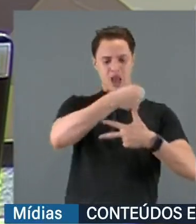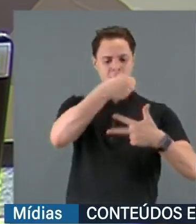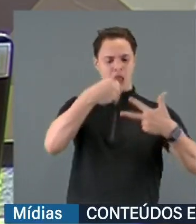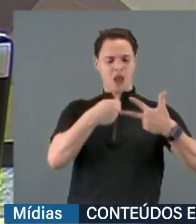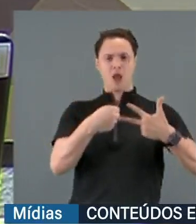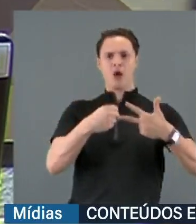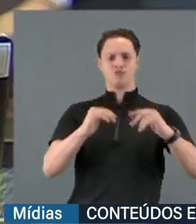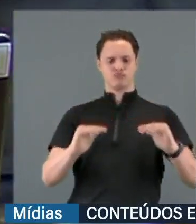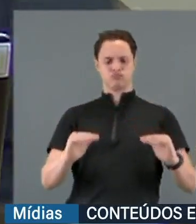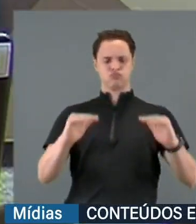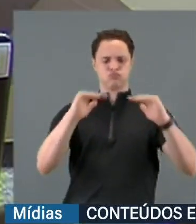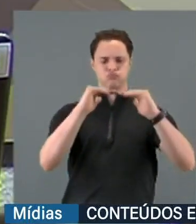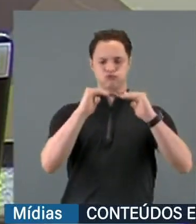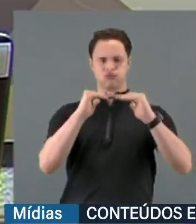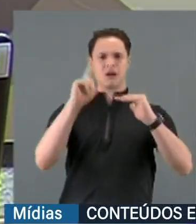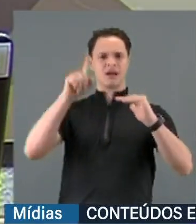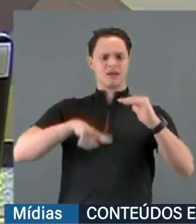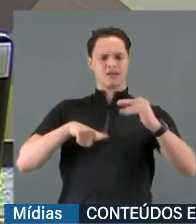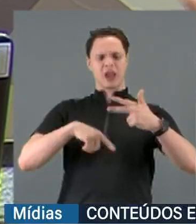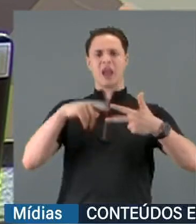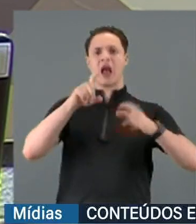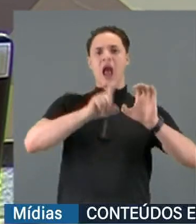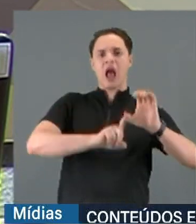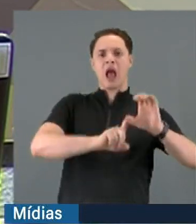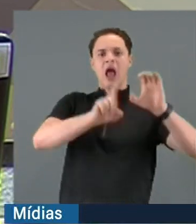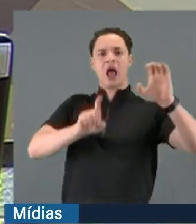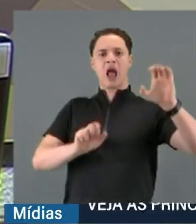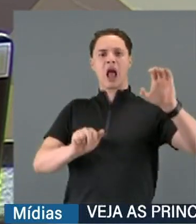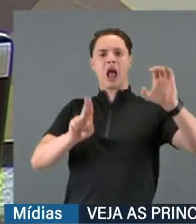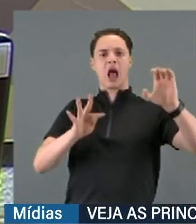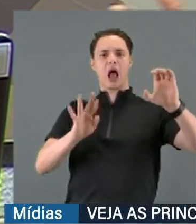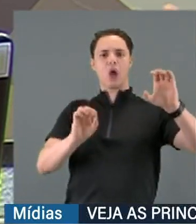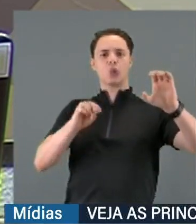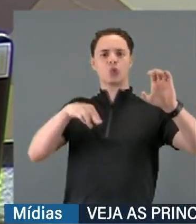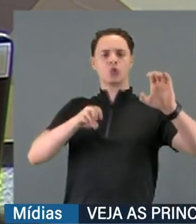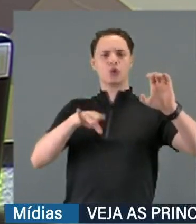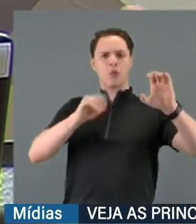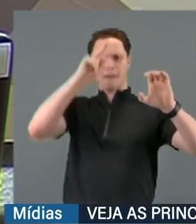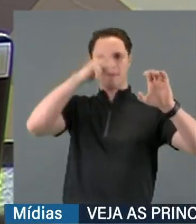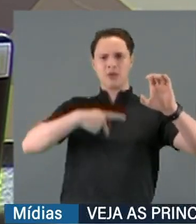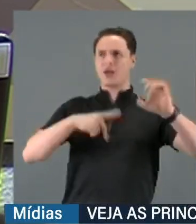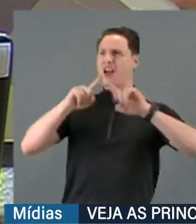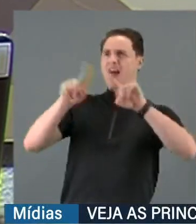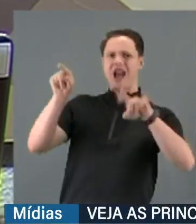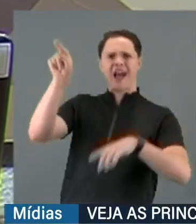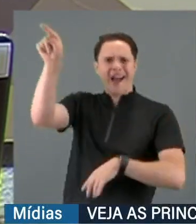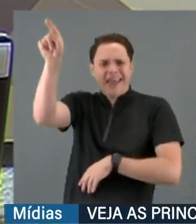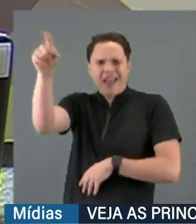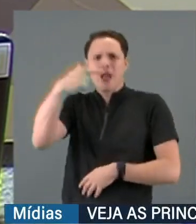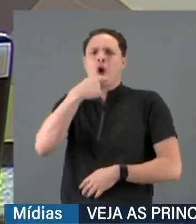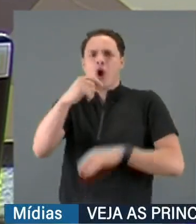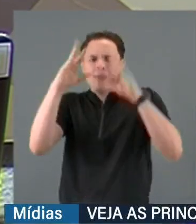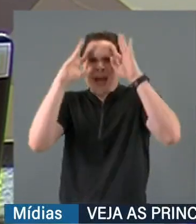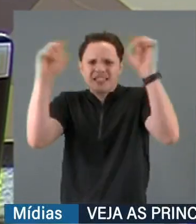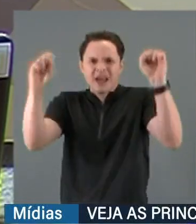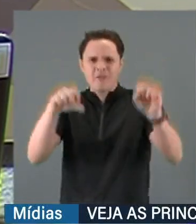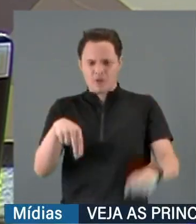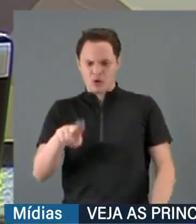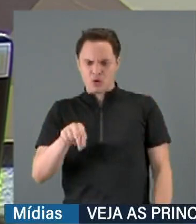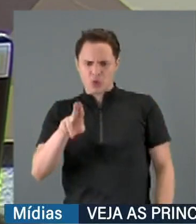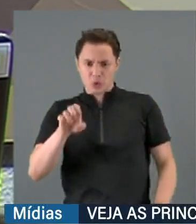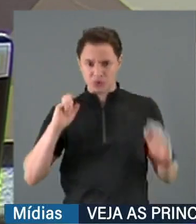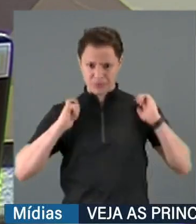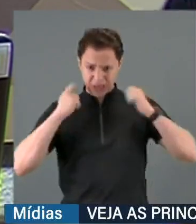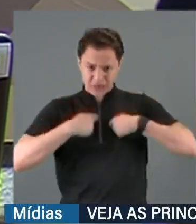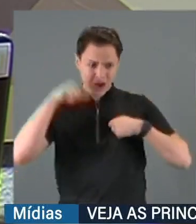funcionalidade das instituições, e realmente a decisão dele vem obstruir. E essa é uma decisão, esse é um fato. Nós temos